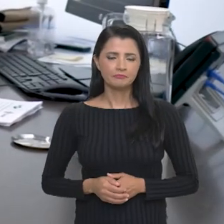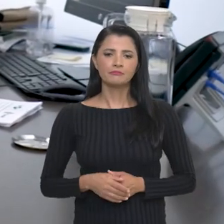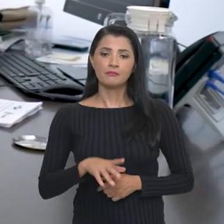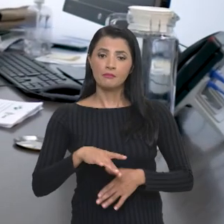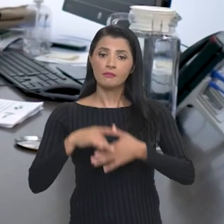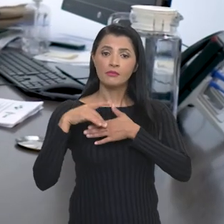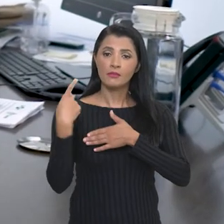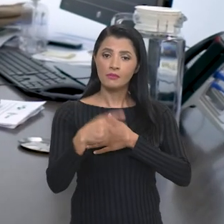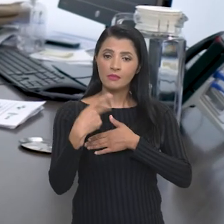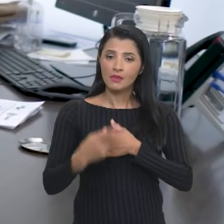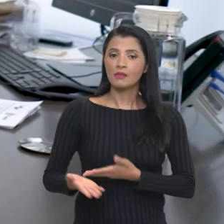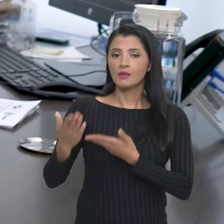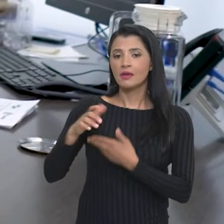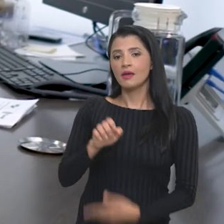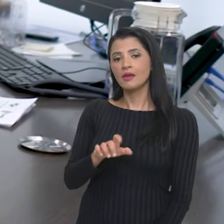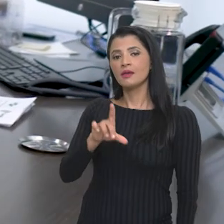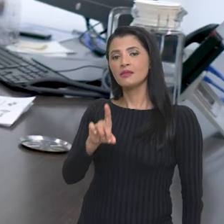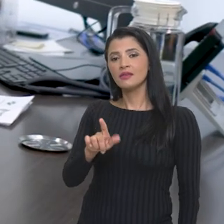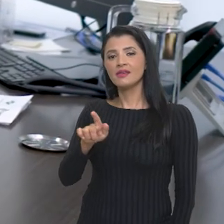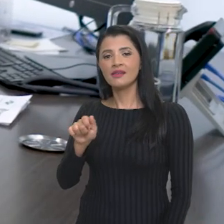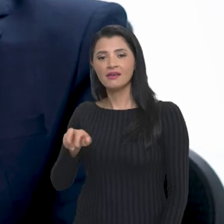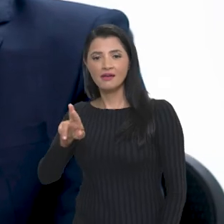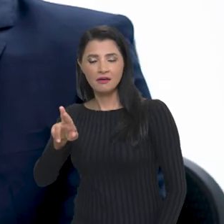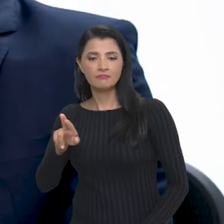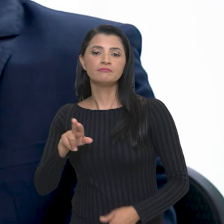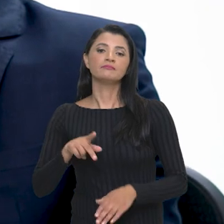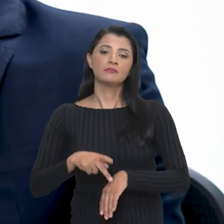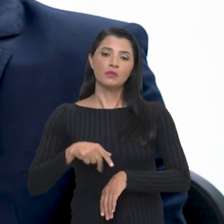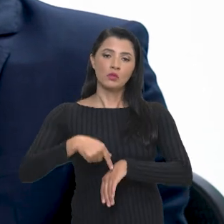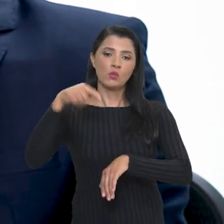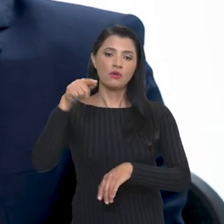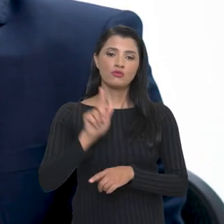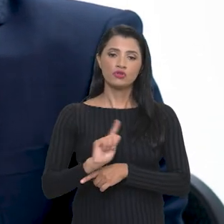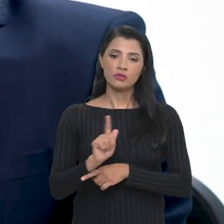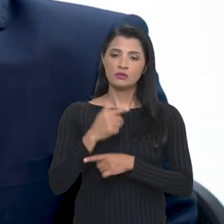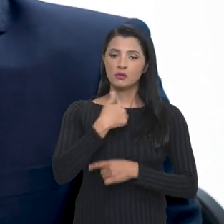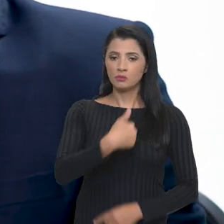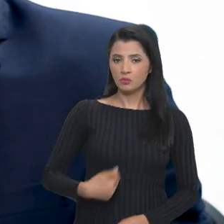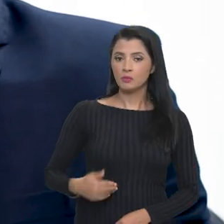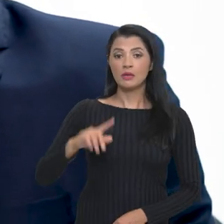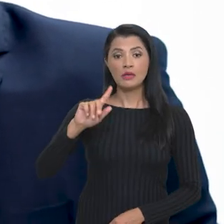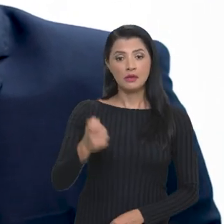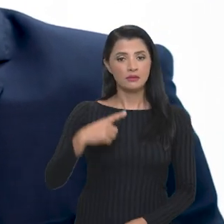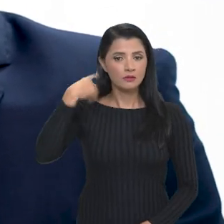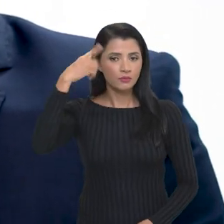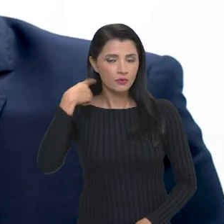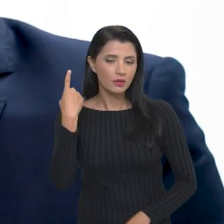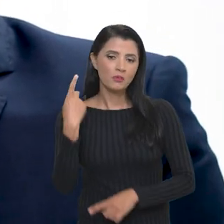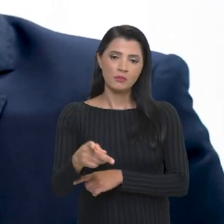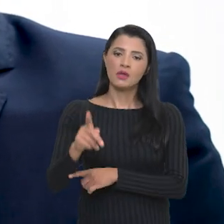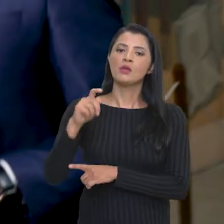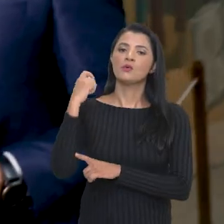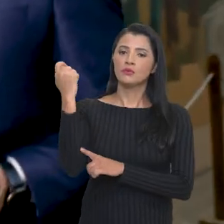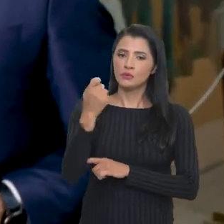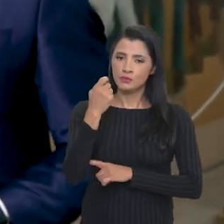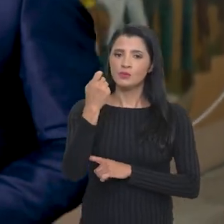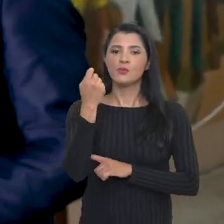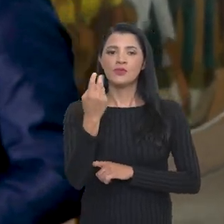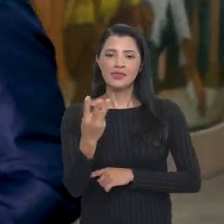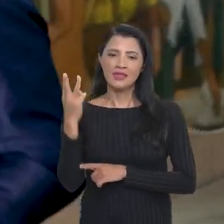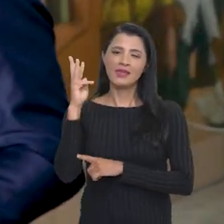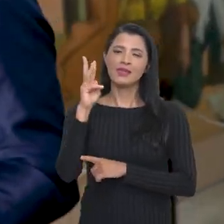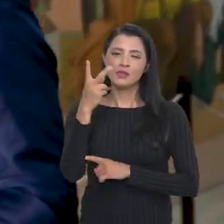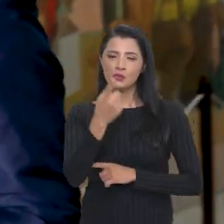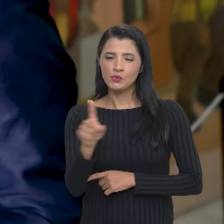No comando da Companhia está Edgar Preto. Graduado em Gestão Pública, foi deputado estadual pelo Rio Grande do Sul